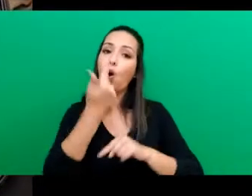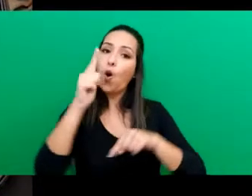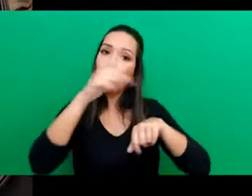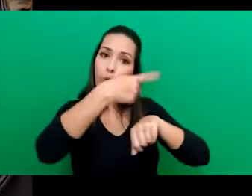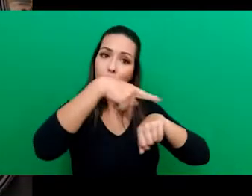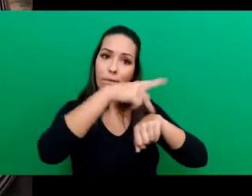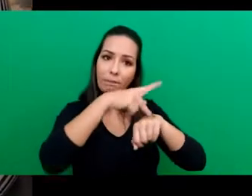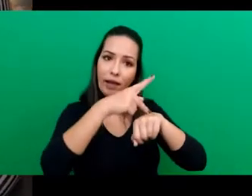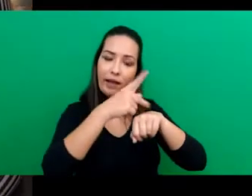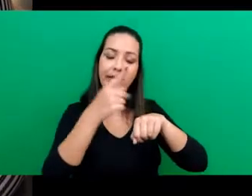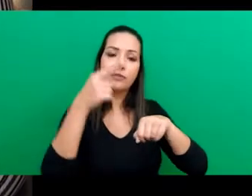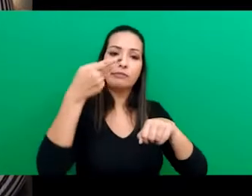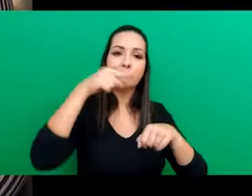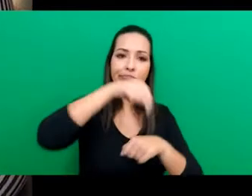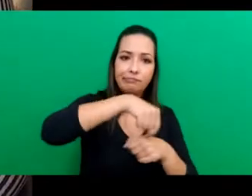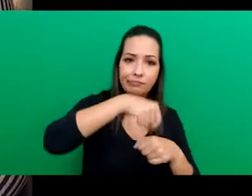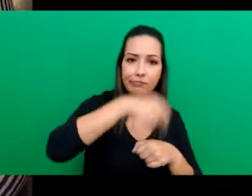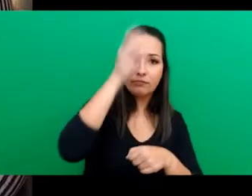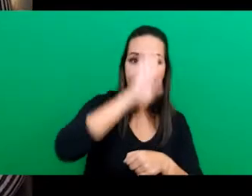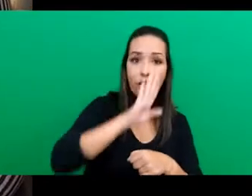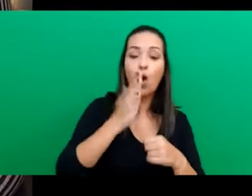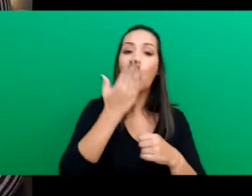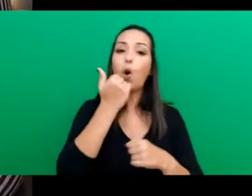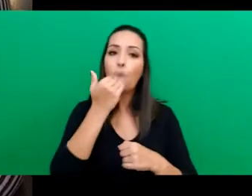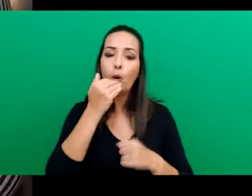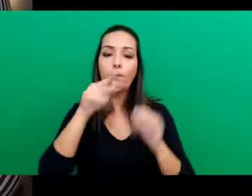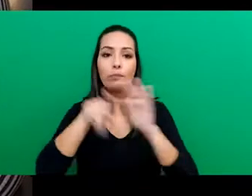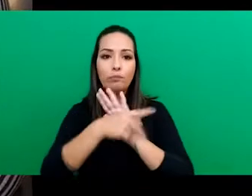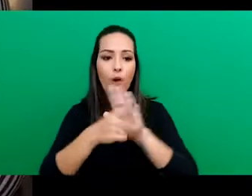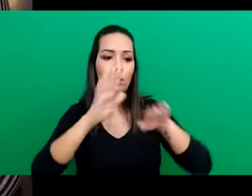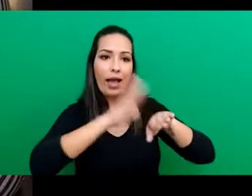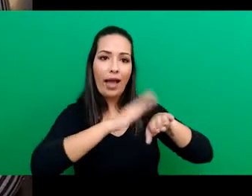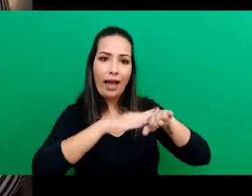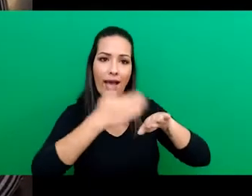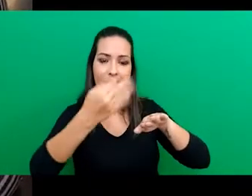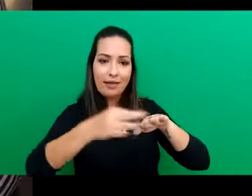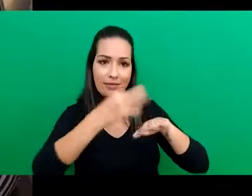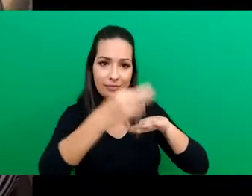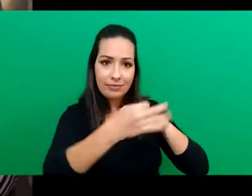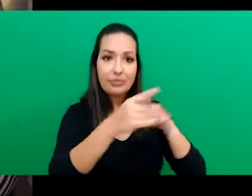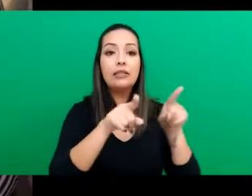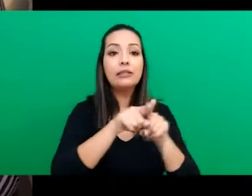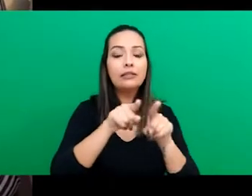trabalho com comida típica colombiana e com artesanato.